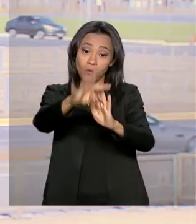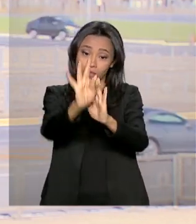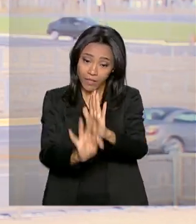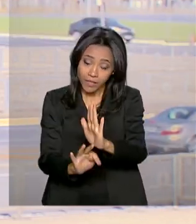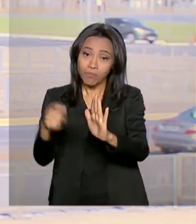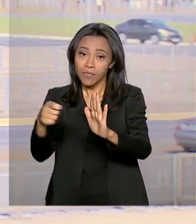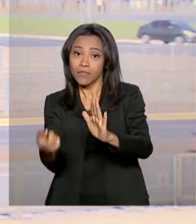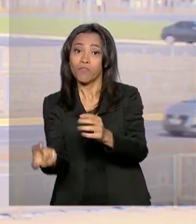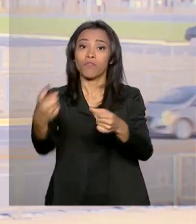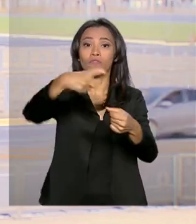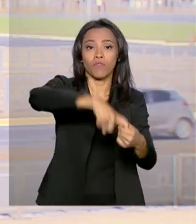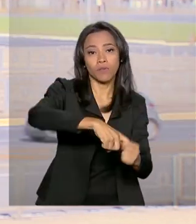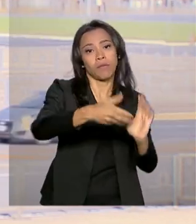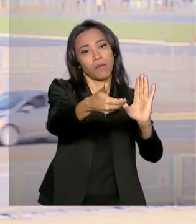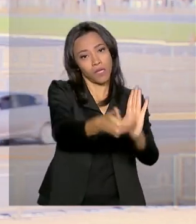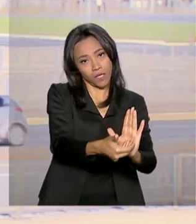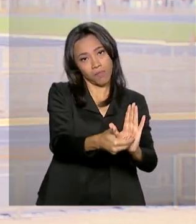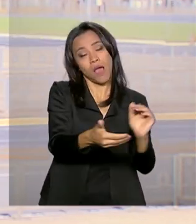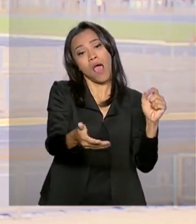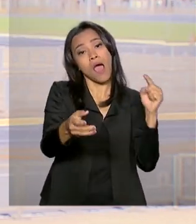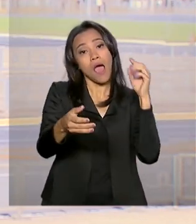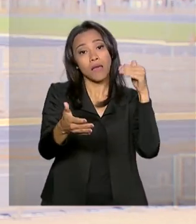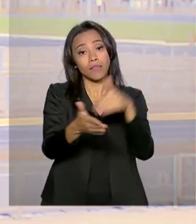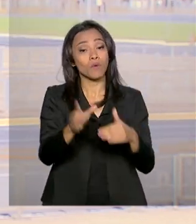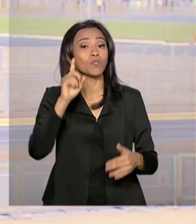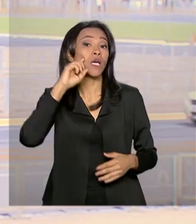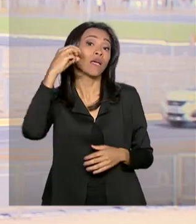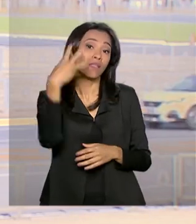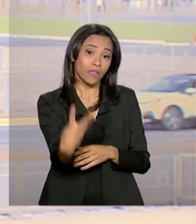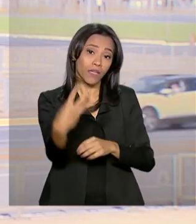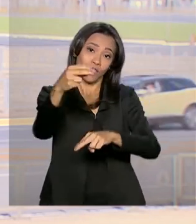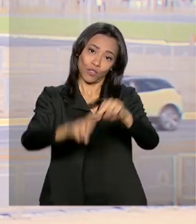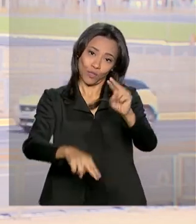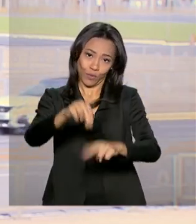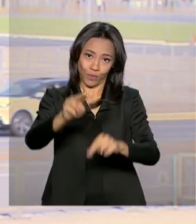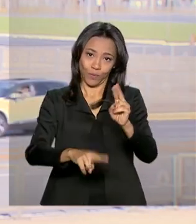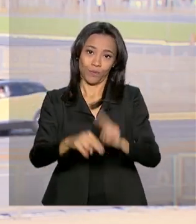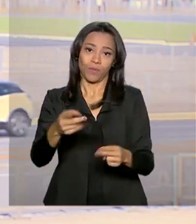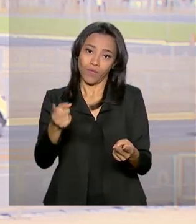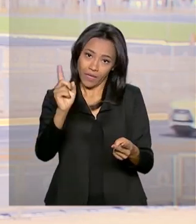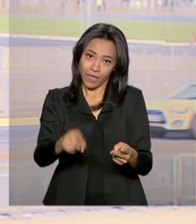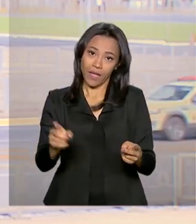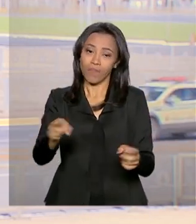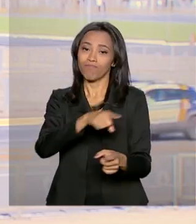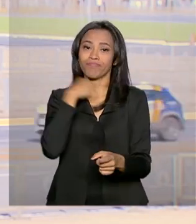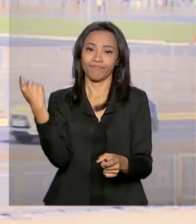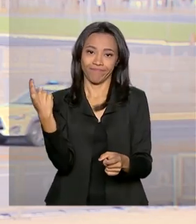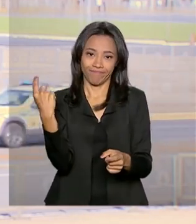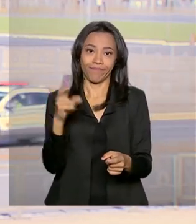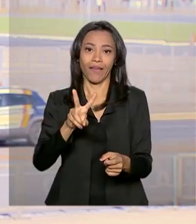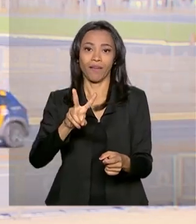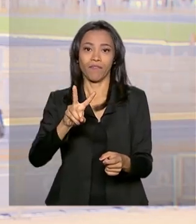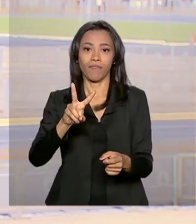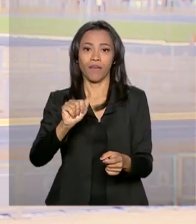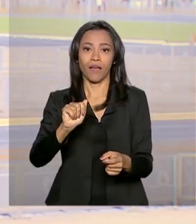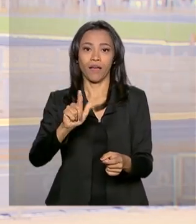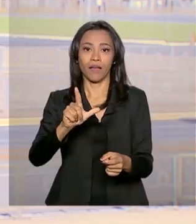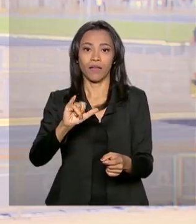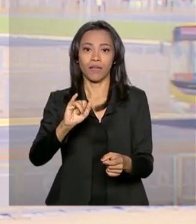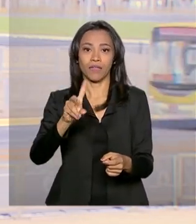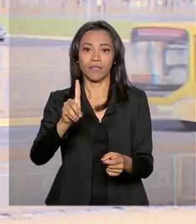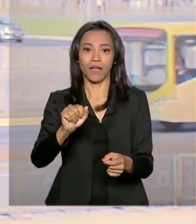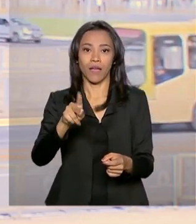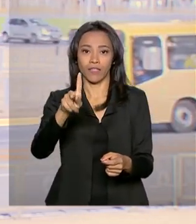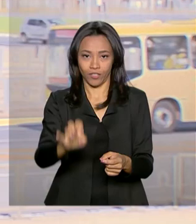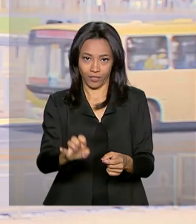Câmara, né, isso tudo até 3 de junho, que é quando essa MP perde então a validade. O presidente Jair Bolsonaro pediu